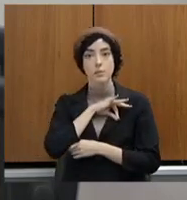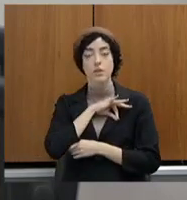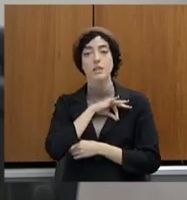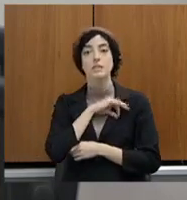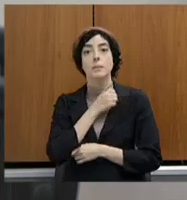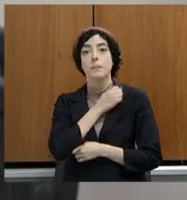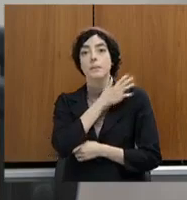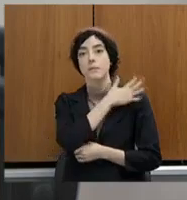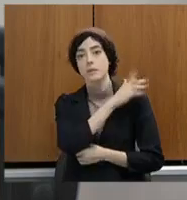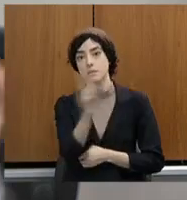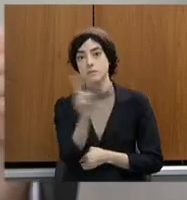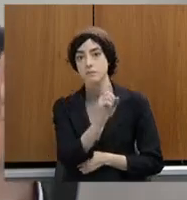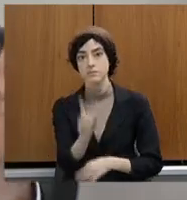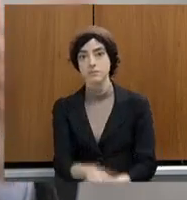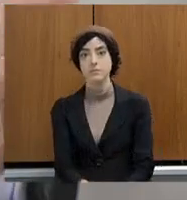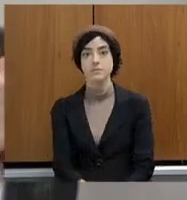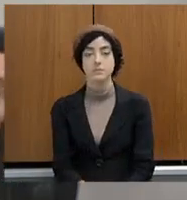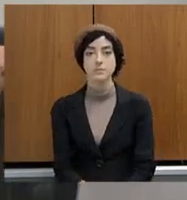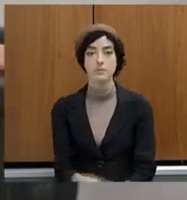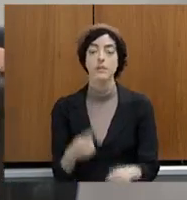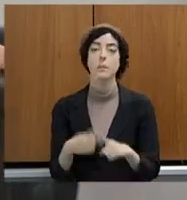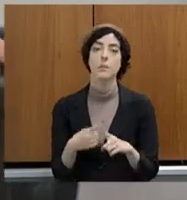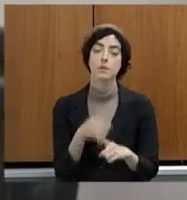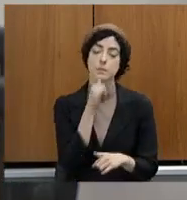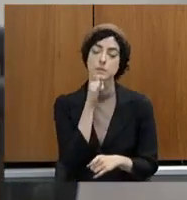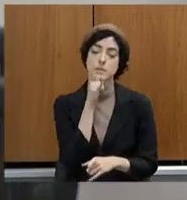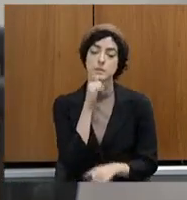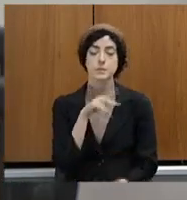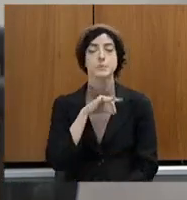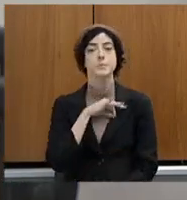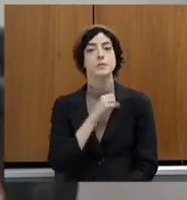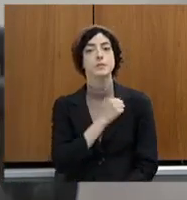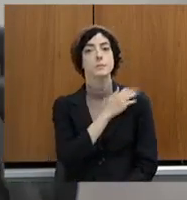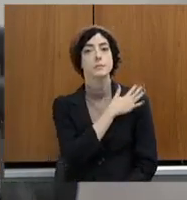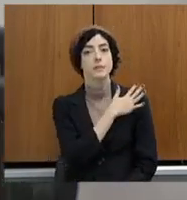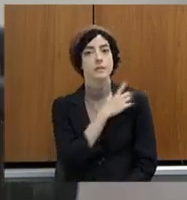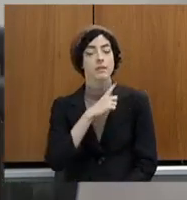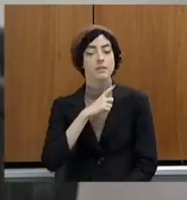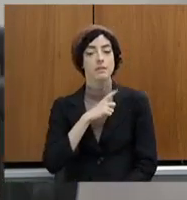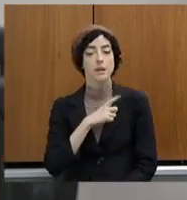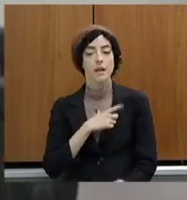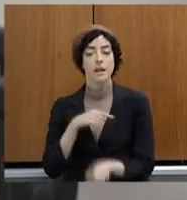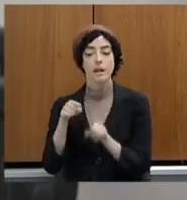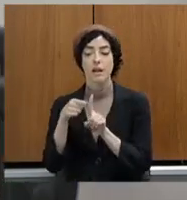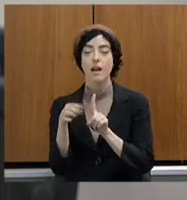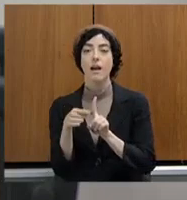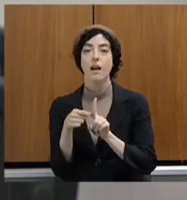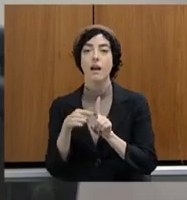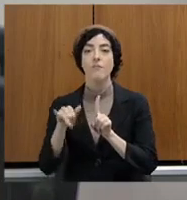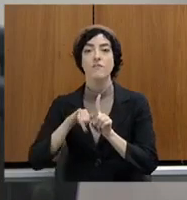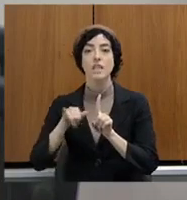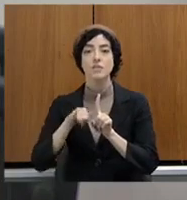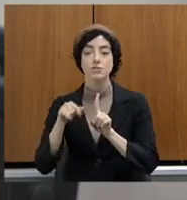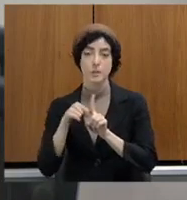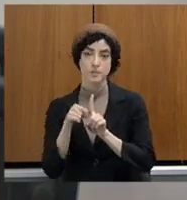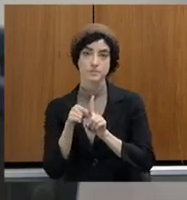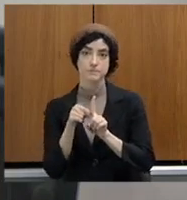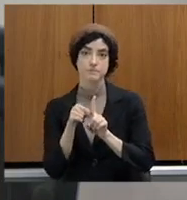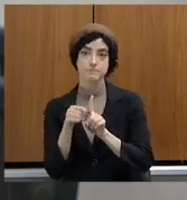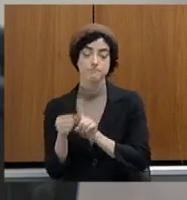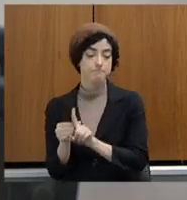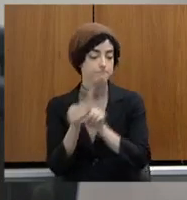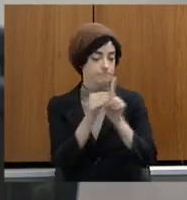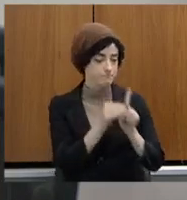Por quê? Porque a polícia militar vai levar lá uma vítima, uma testemunha, que vai ficar mofando dentro da viatura,